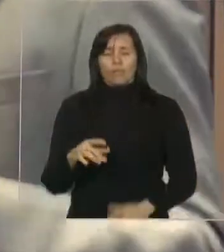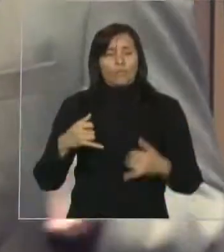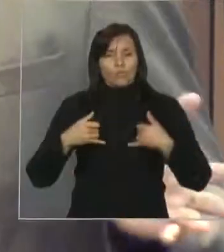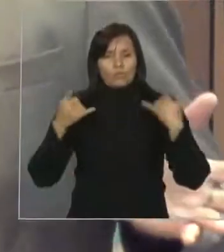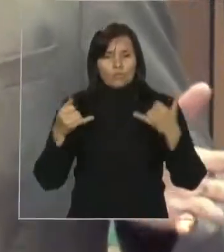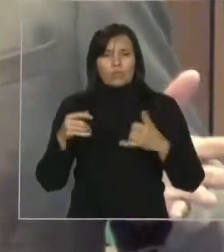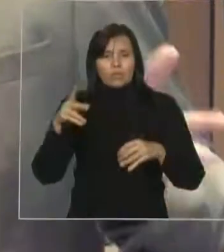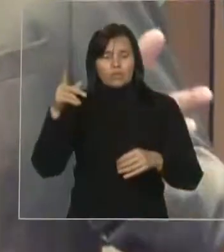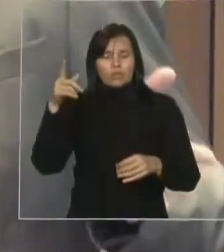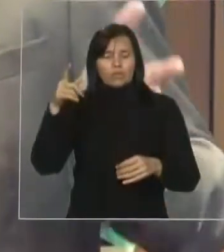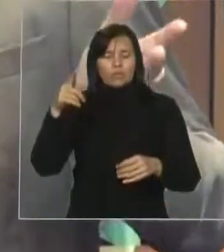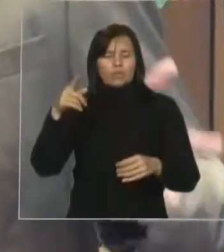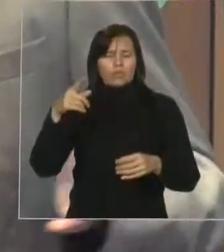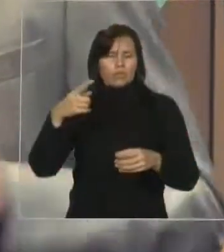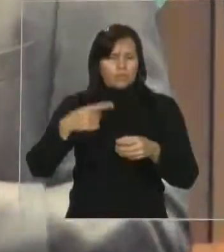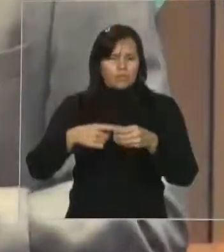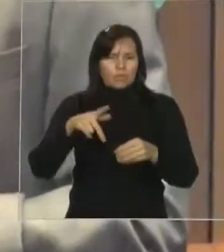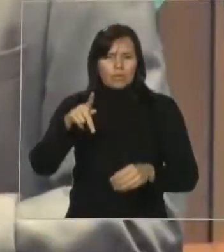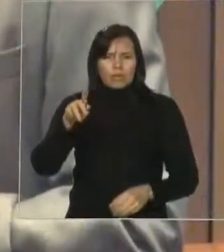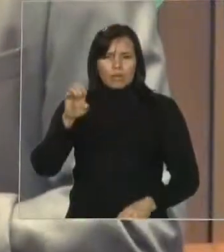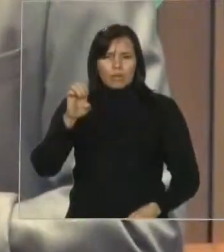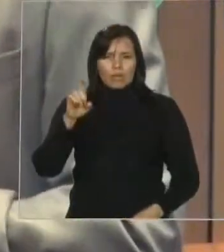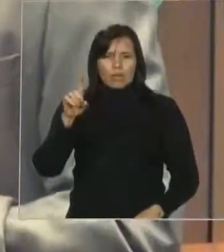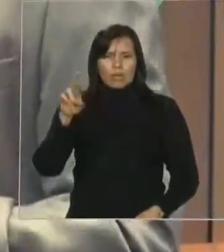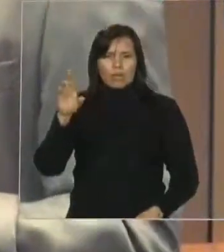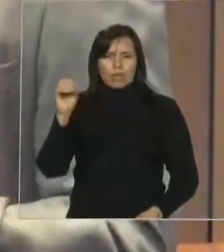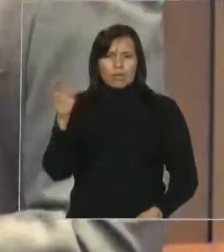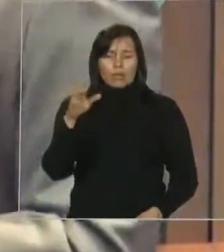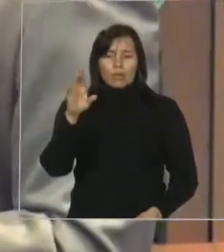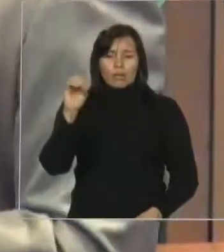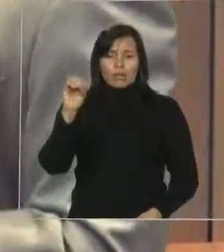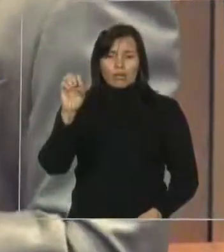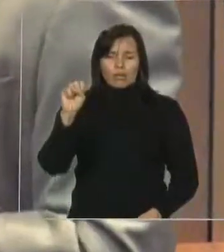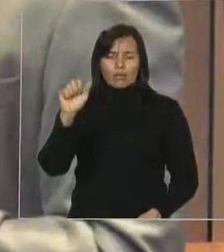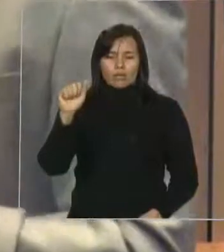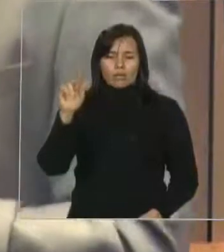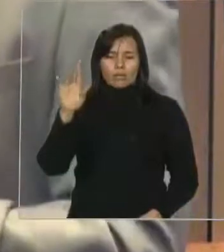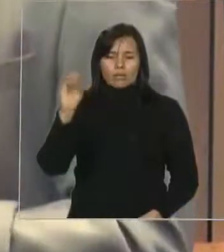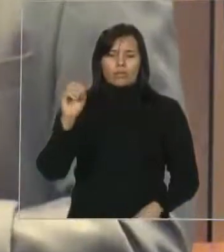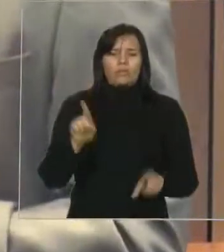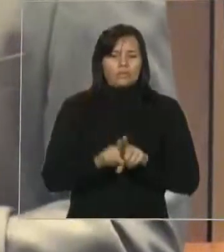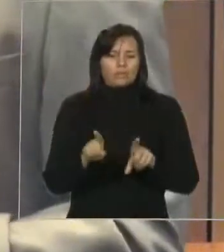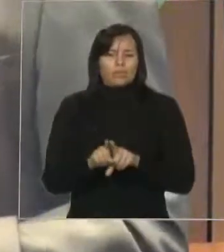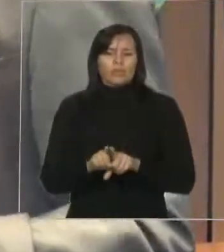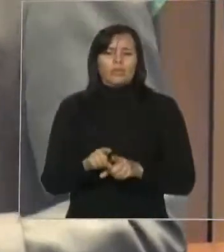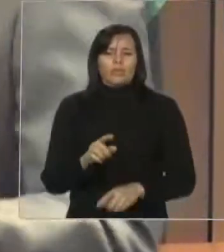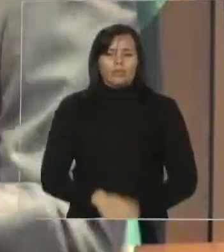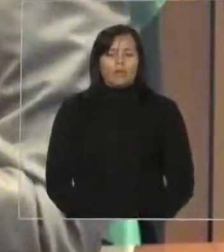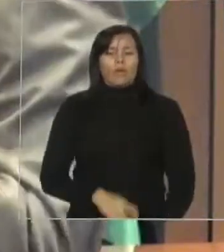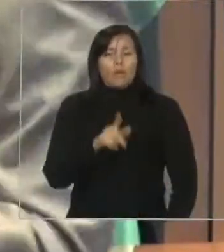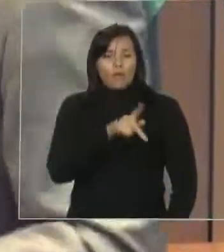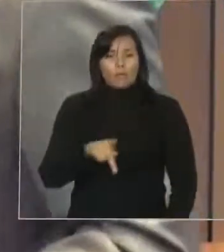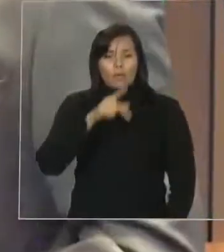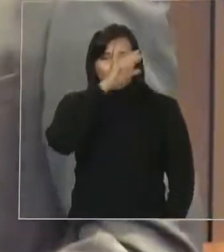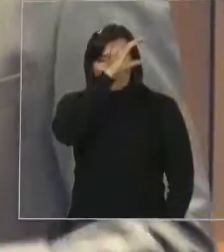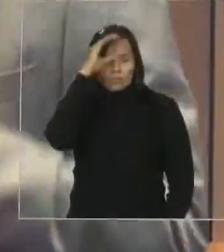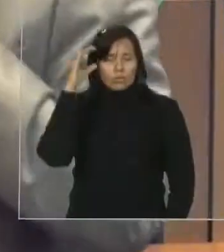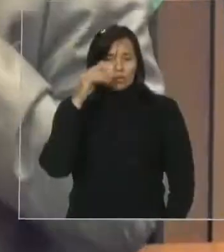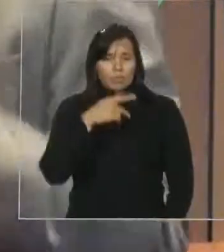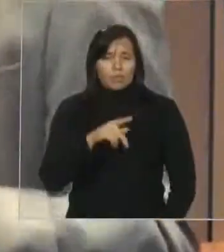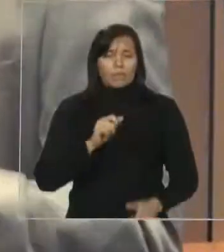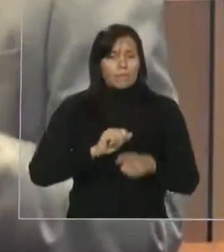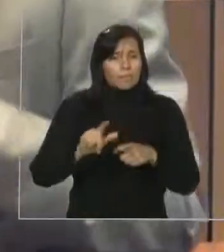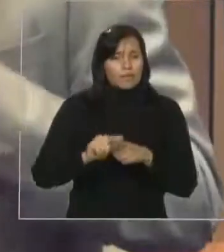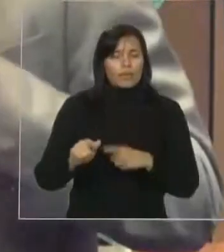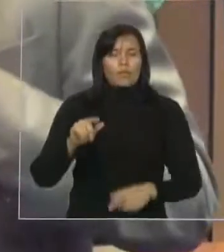lá também, registrando, estávamos também acompanhados o presidente da Câmara de Pinheiro, Eliseu de Tantã, mas vou ter a oportunidade de falar da sua gestão daqui a pouco.